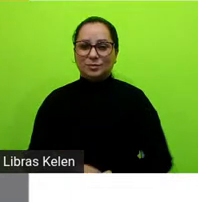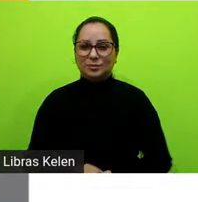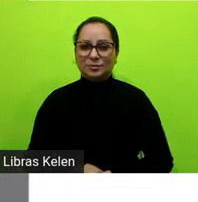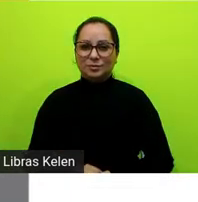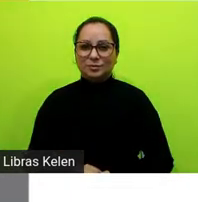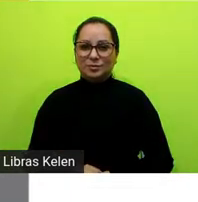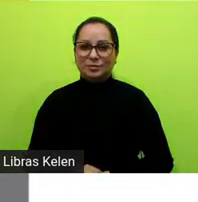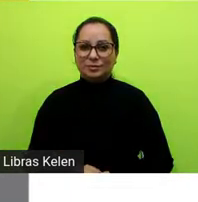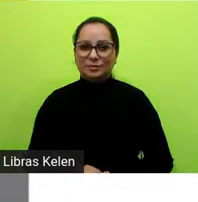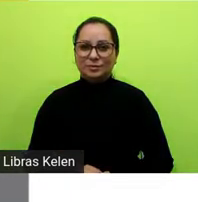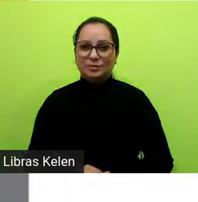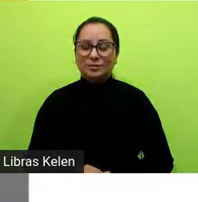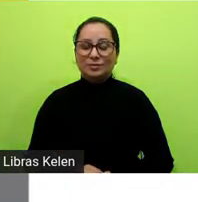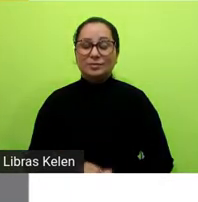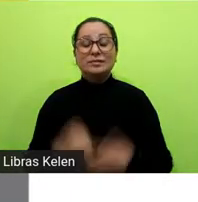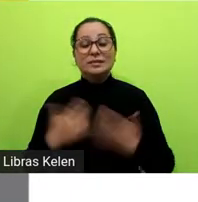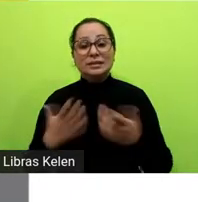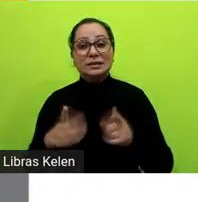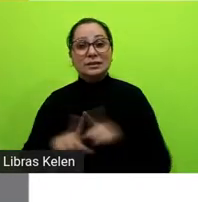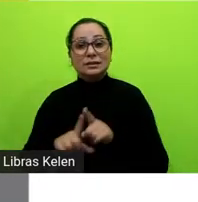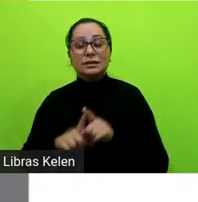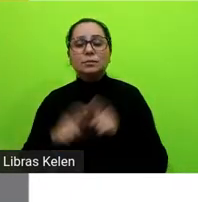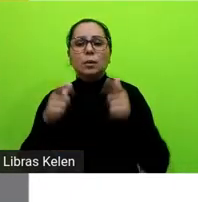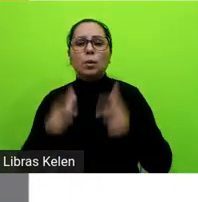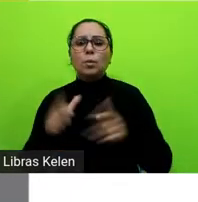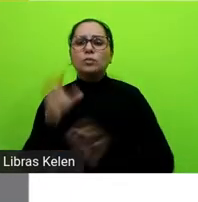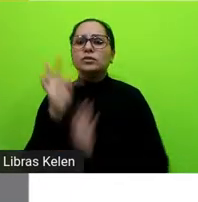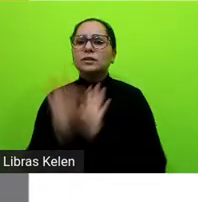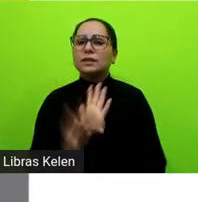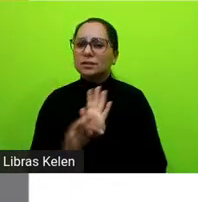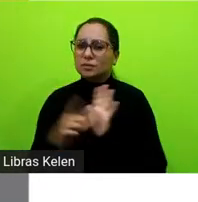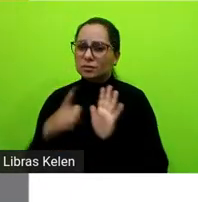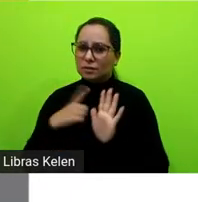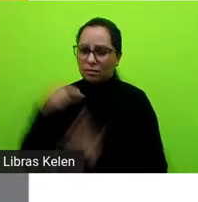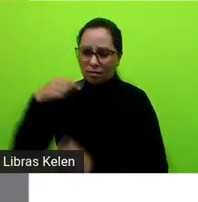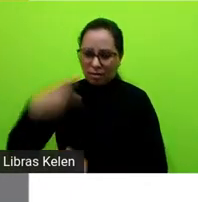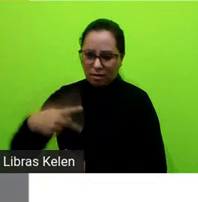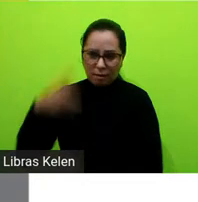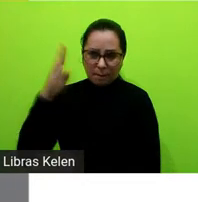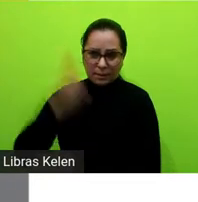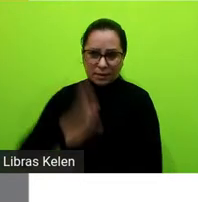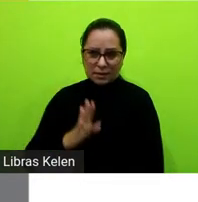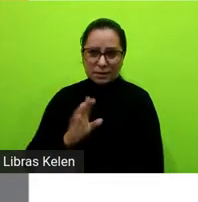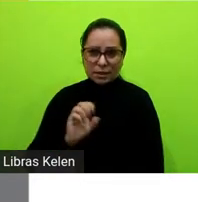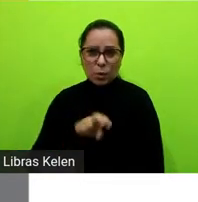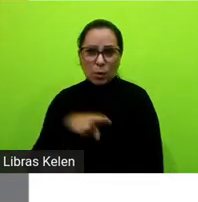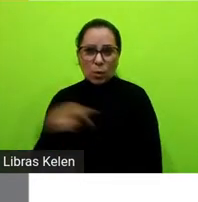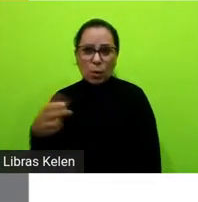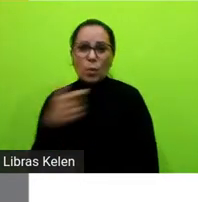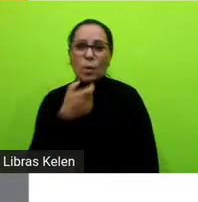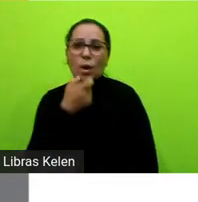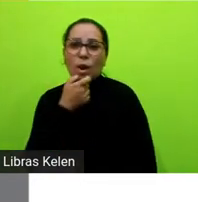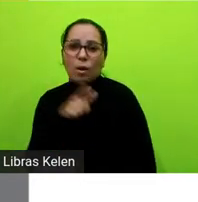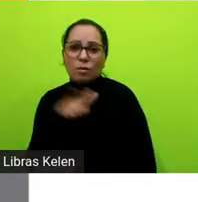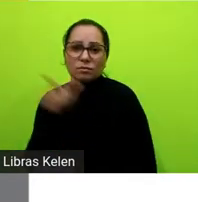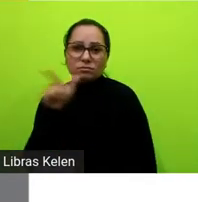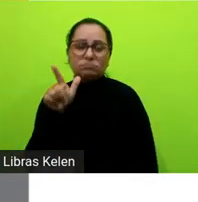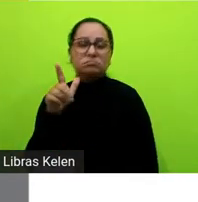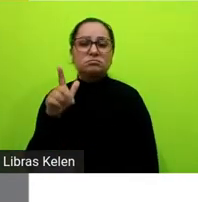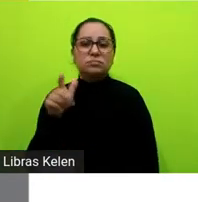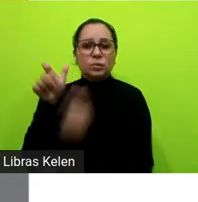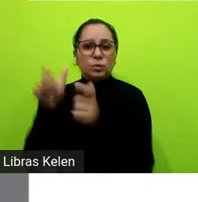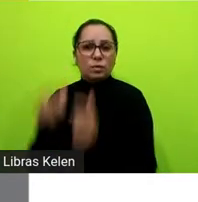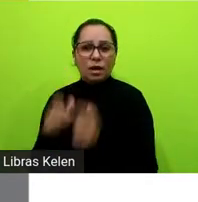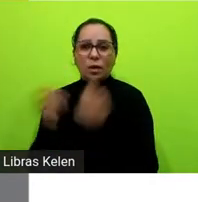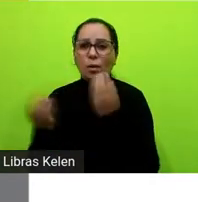e onde a narrativa se passa é no Brasil ou é em Londres como podemos confirmar